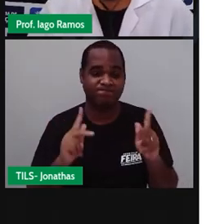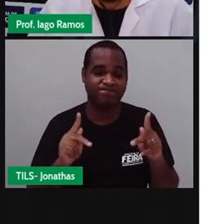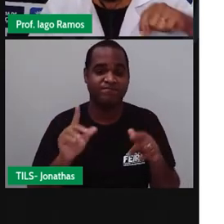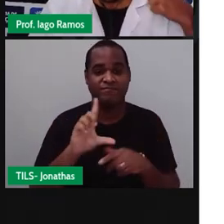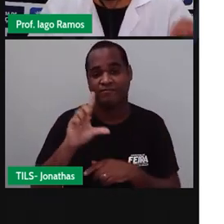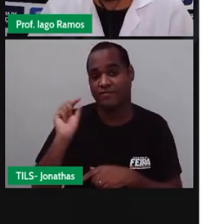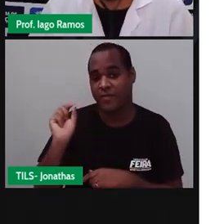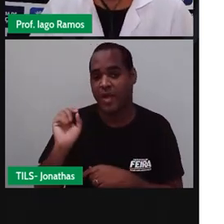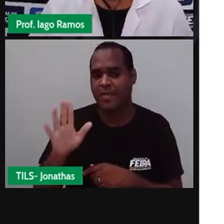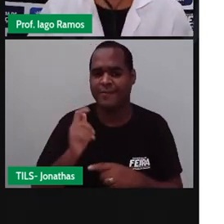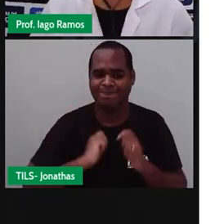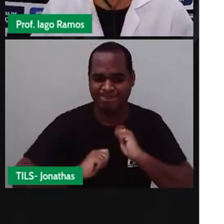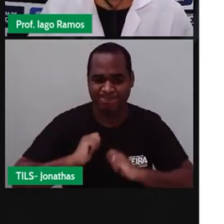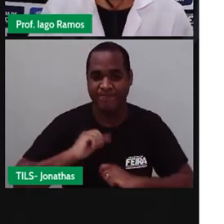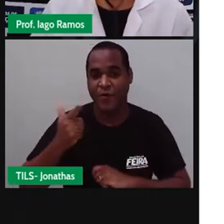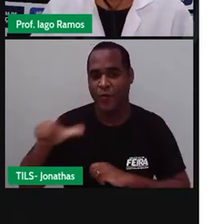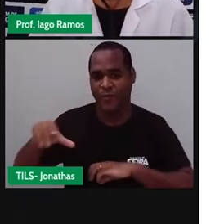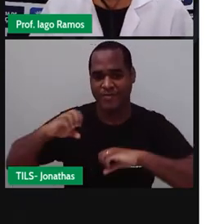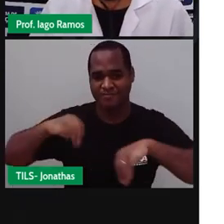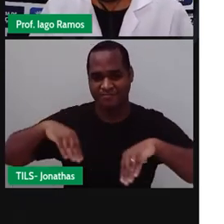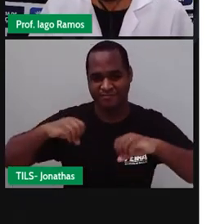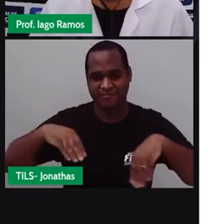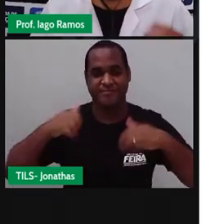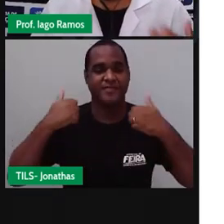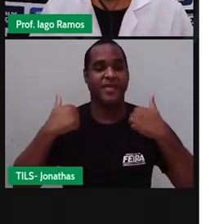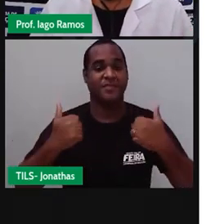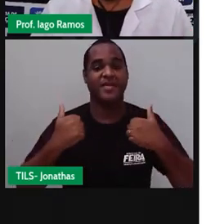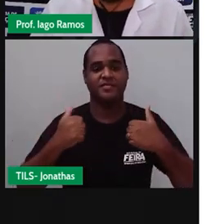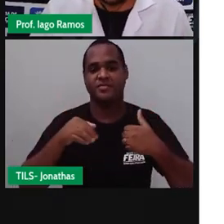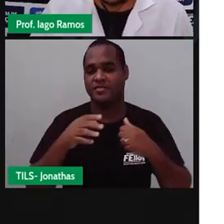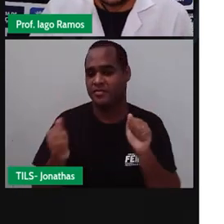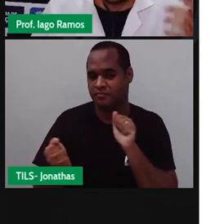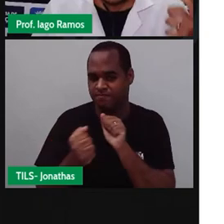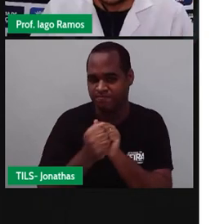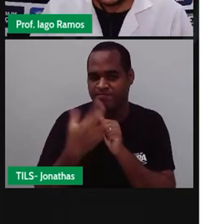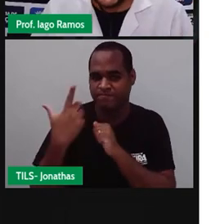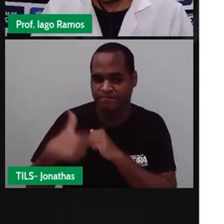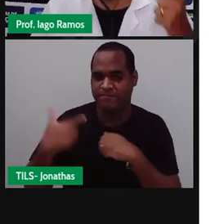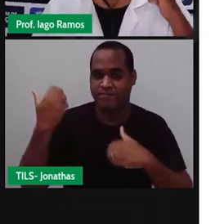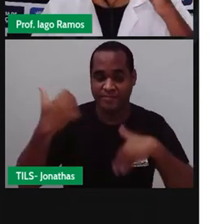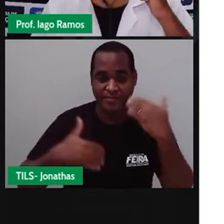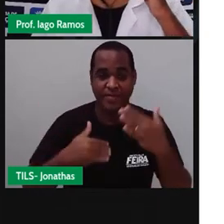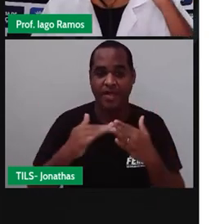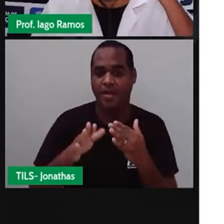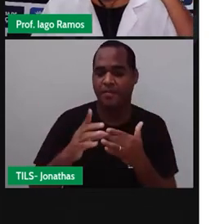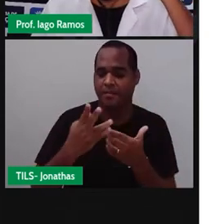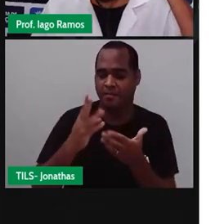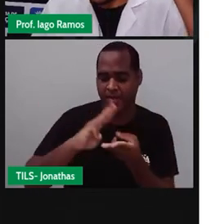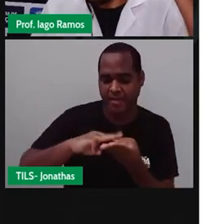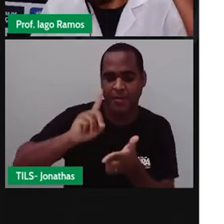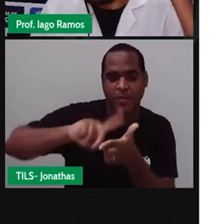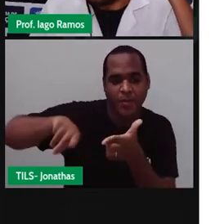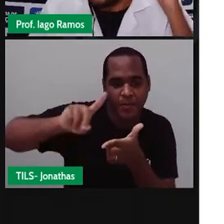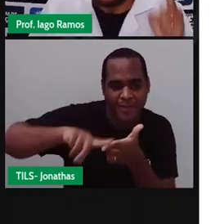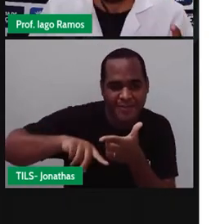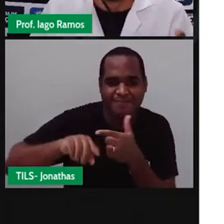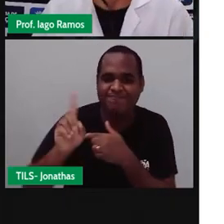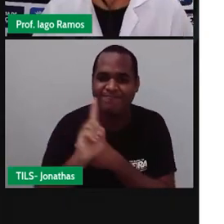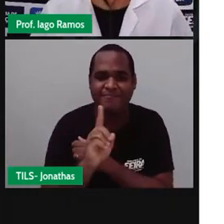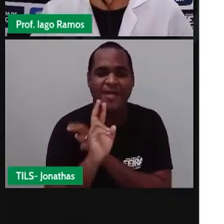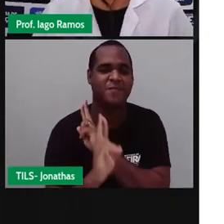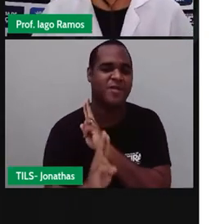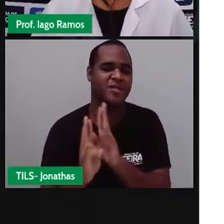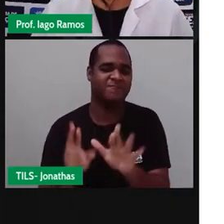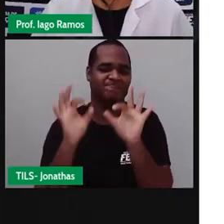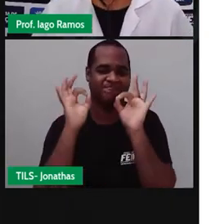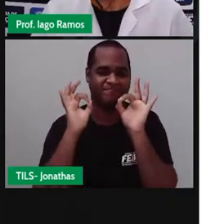a próxima. Ansioso para a próxima aula, tá? Fica sempre o meu recado, não esquece, matemática não é problema,